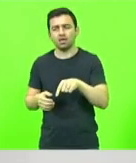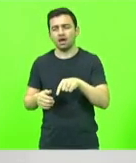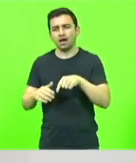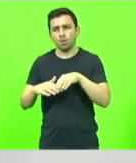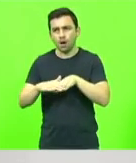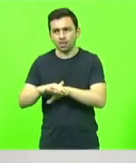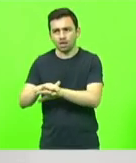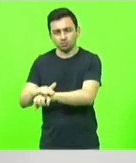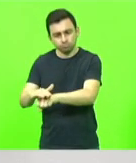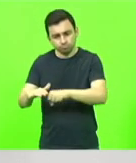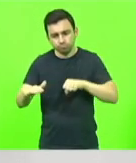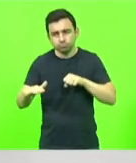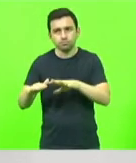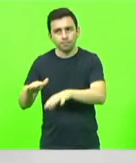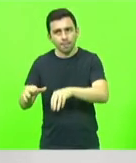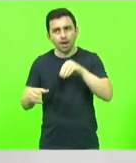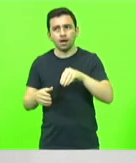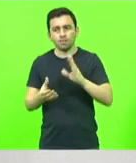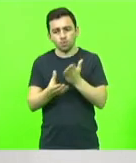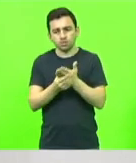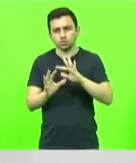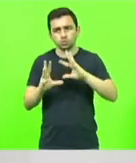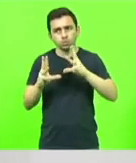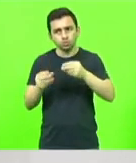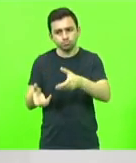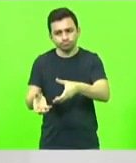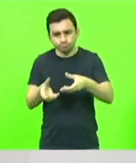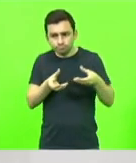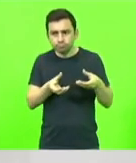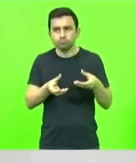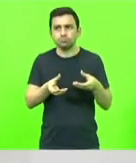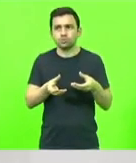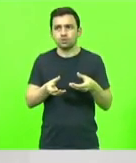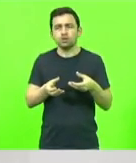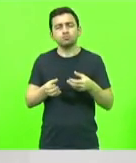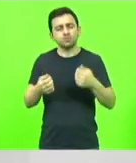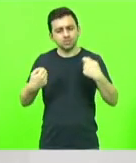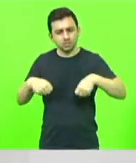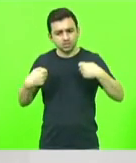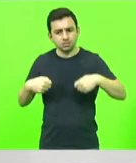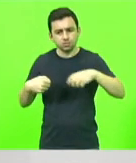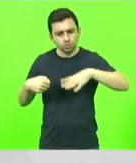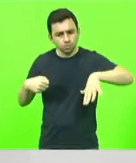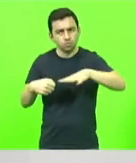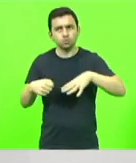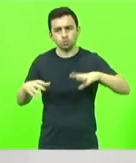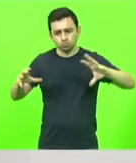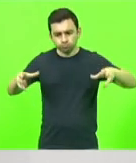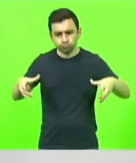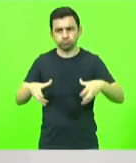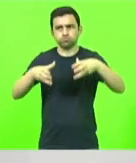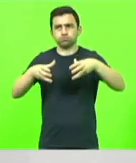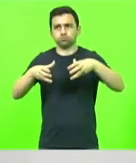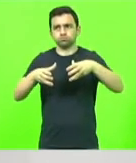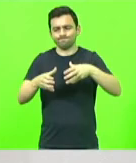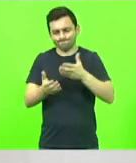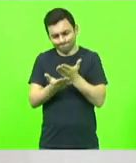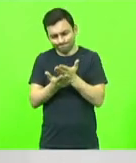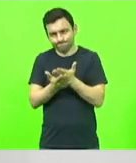tirar esses processos todos, fazer um mutirão, uma força tarefa,